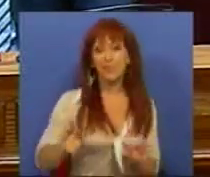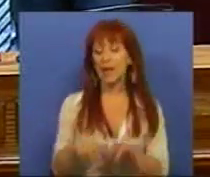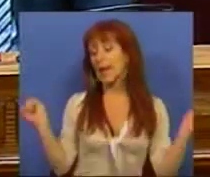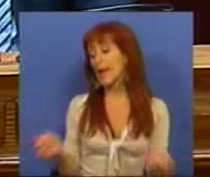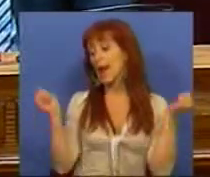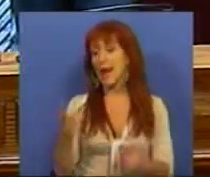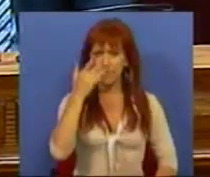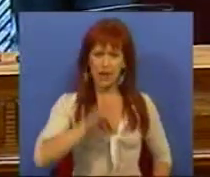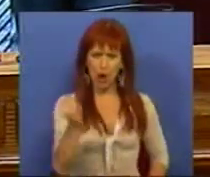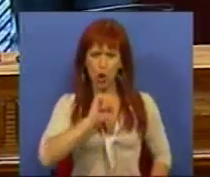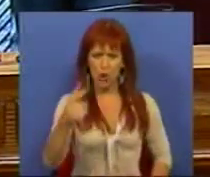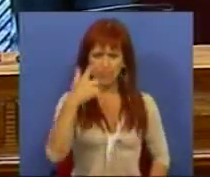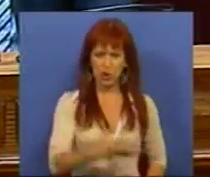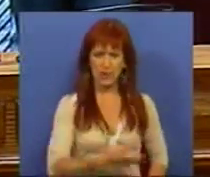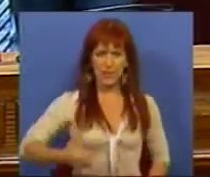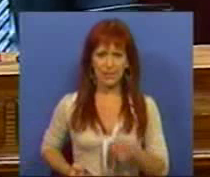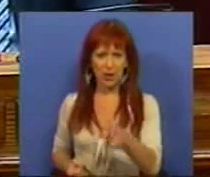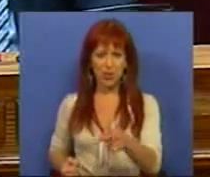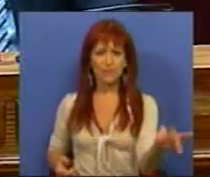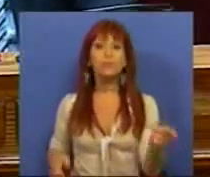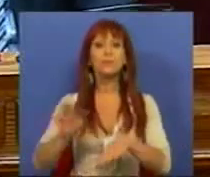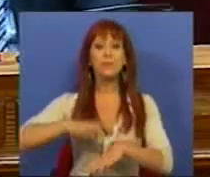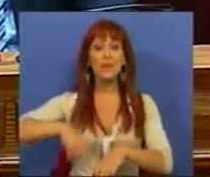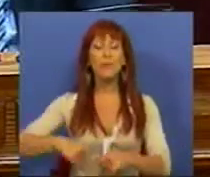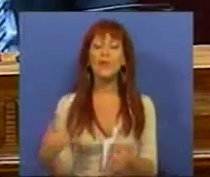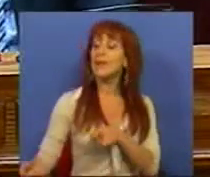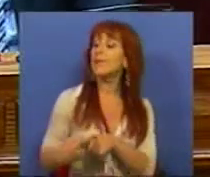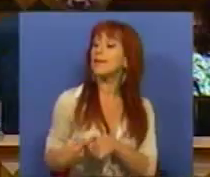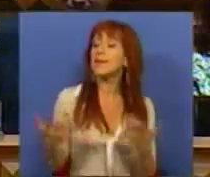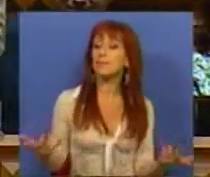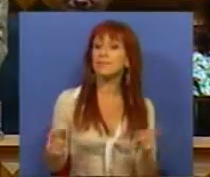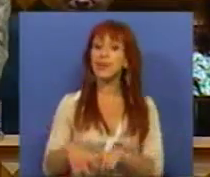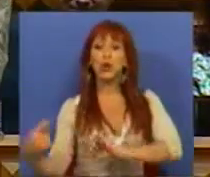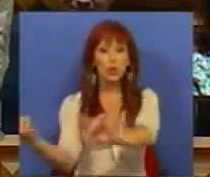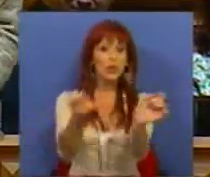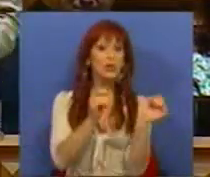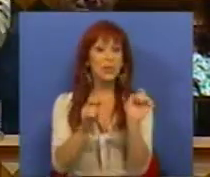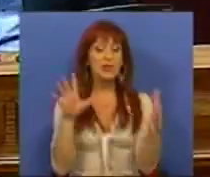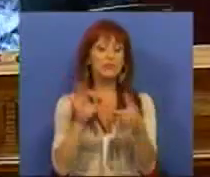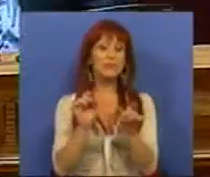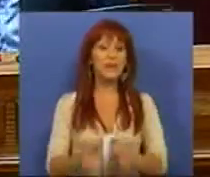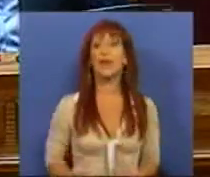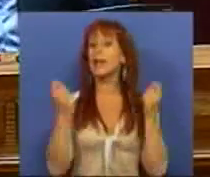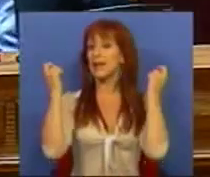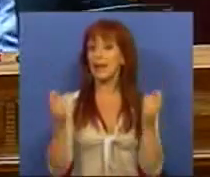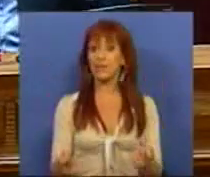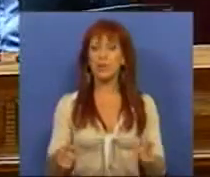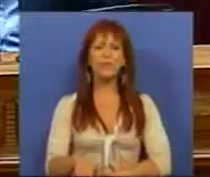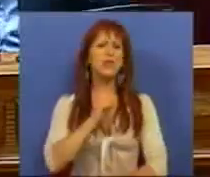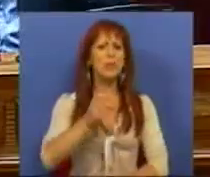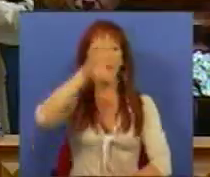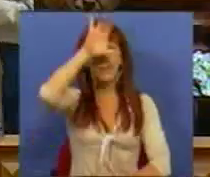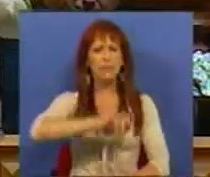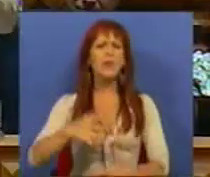campanha negra contra os desempregados. E é por isso que é interessante o debate acerca do investimento. O Sr.